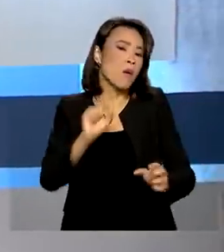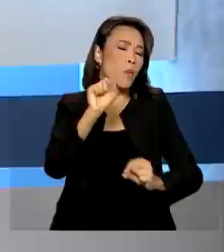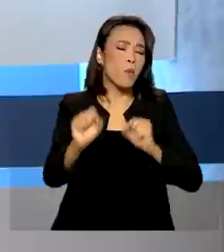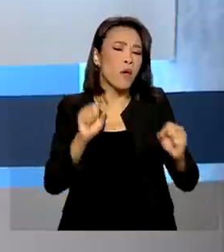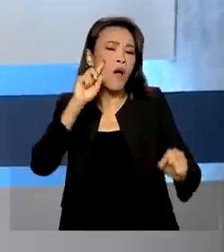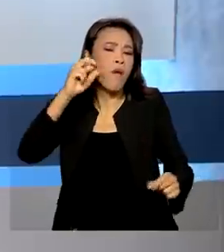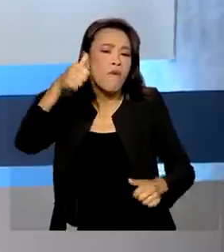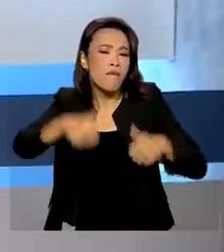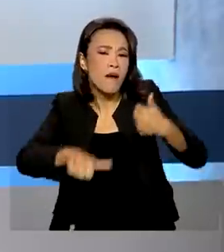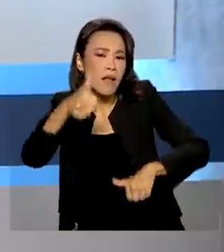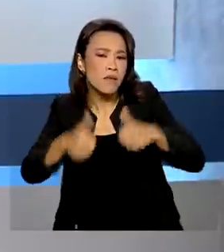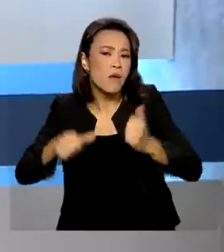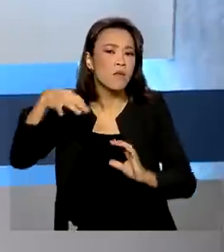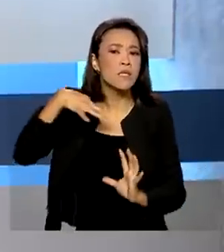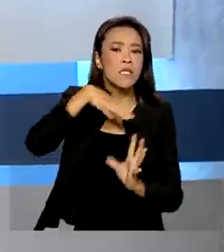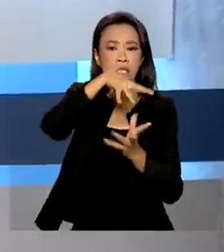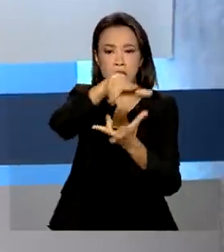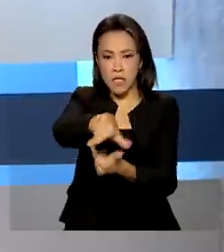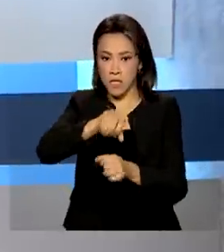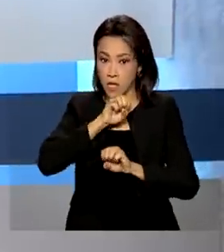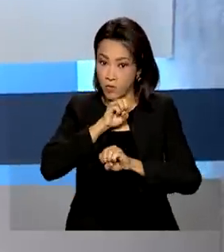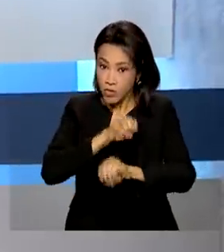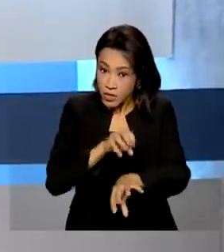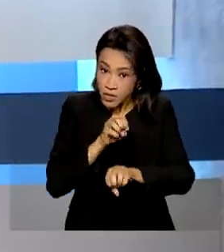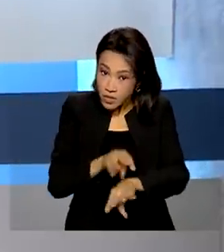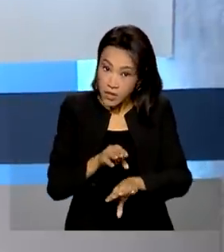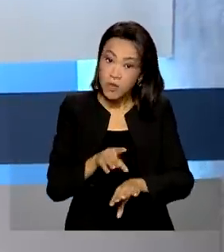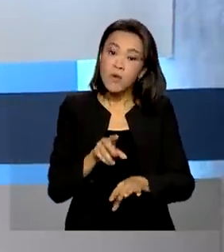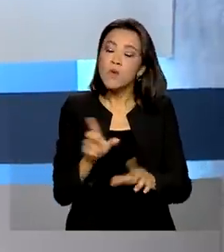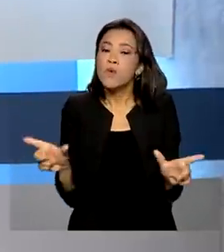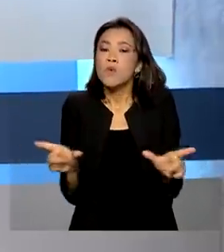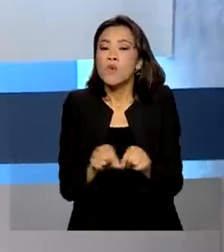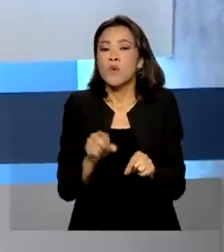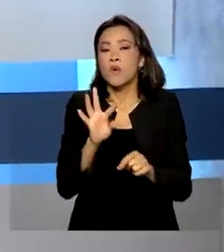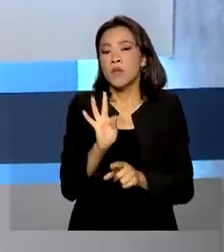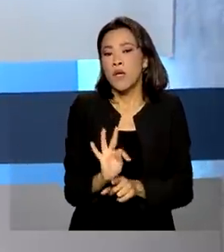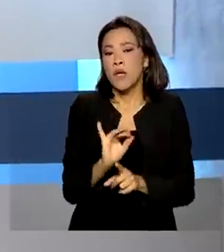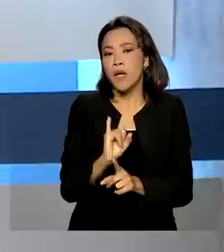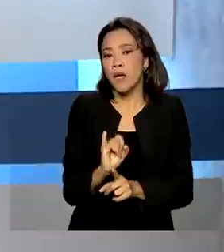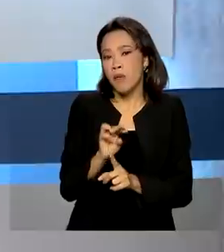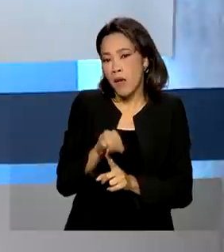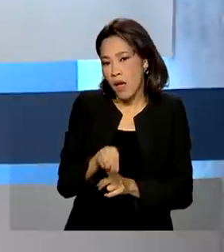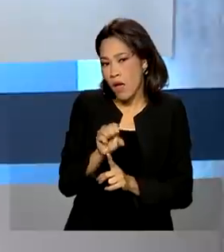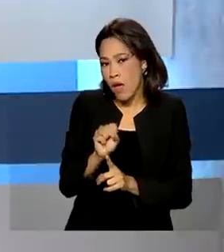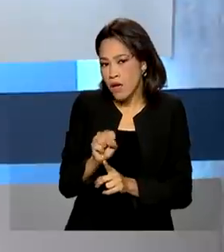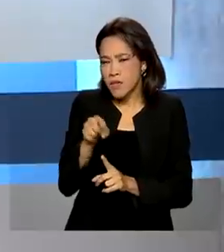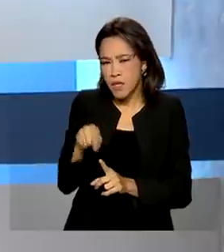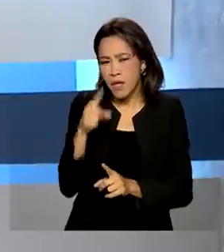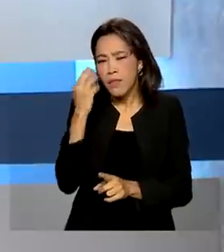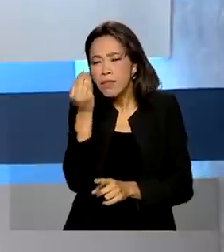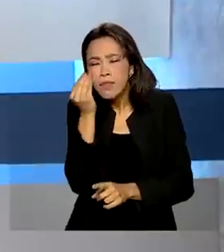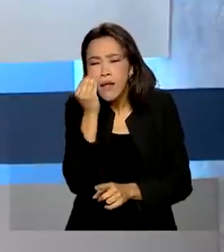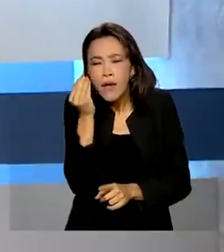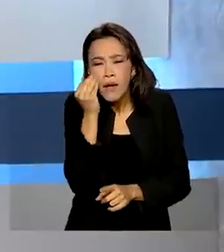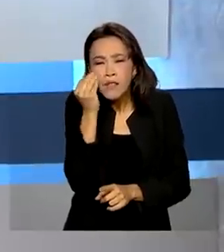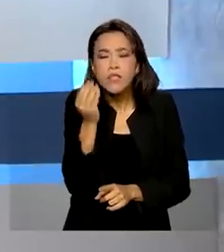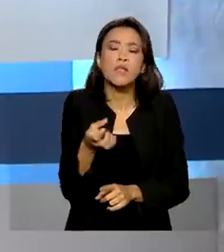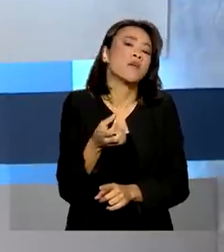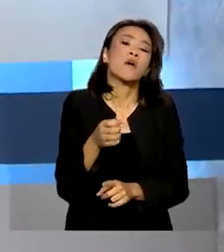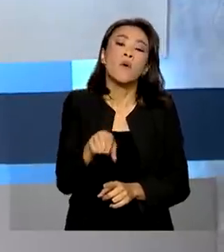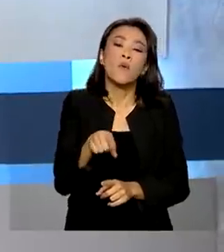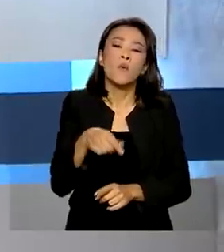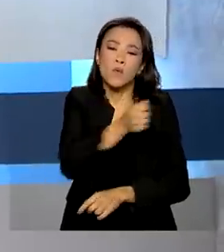internacional de ensino. É o TIMSS, que testa o desempenho de alunos de 64 países nas áreas das ciências